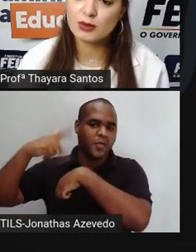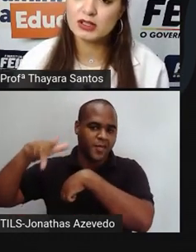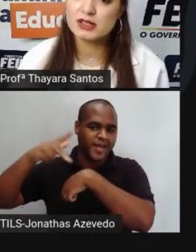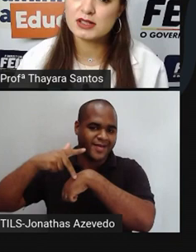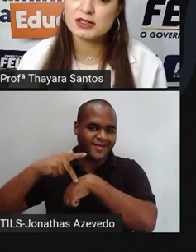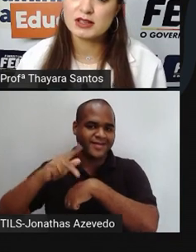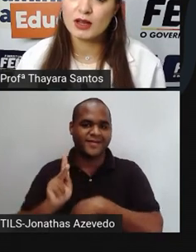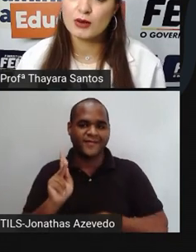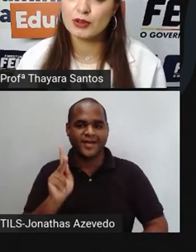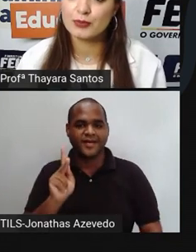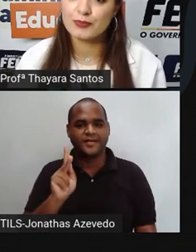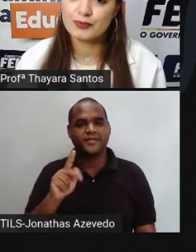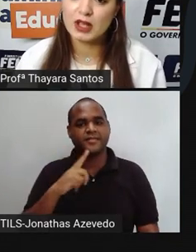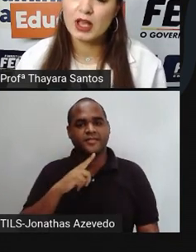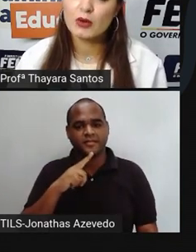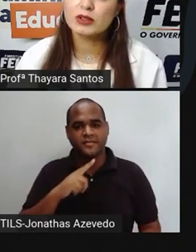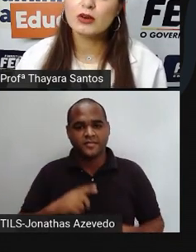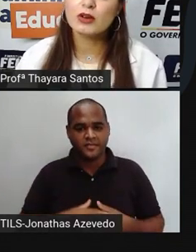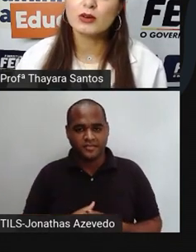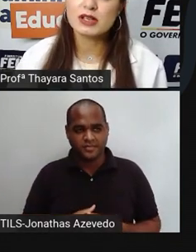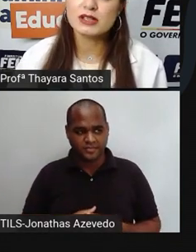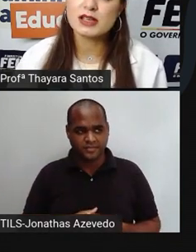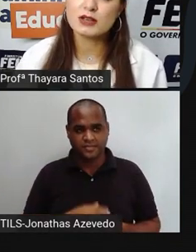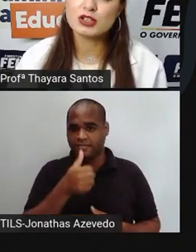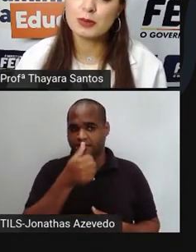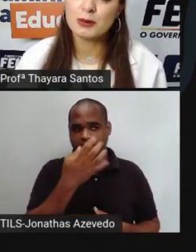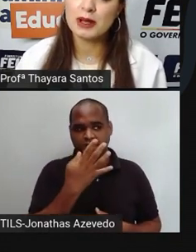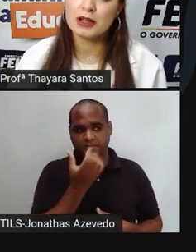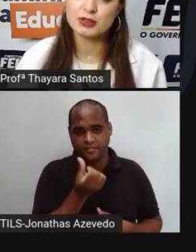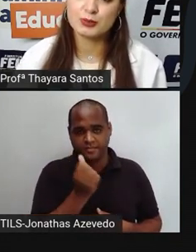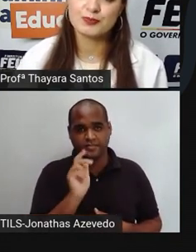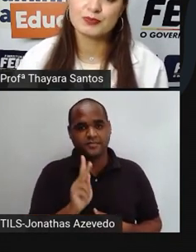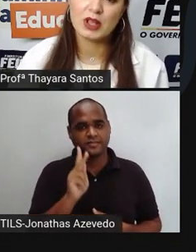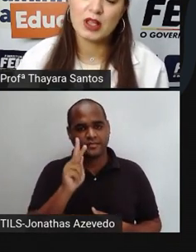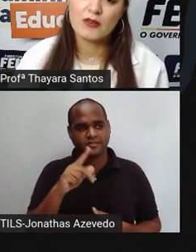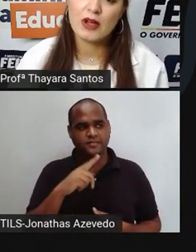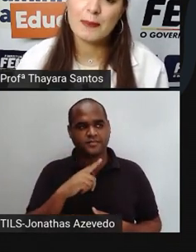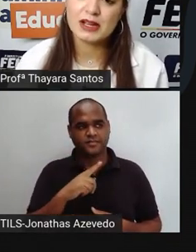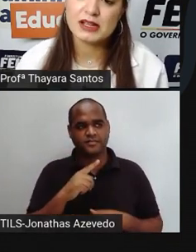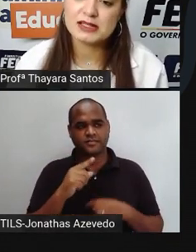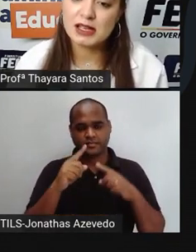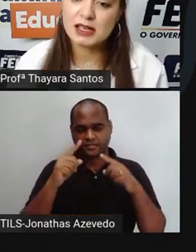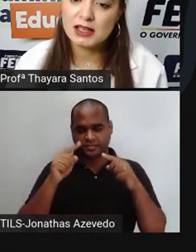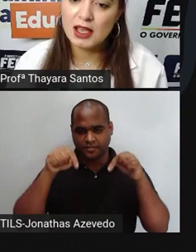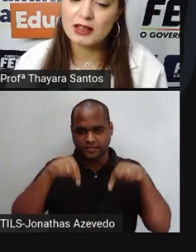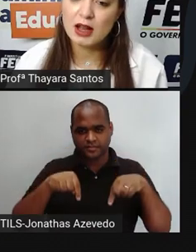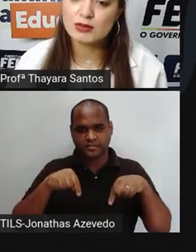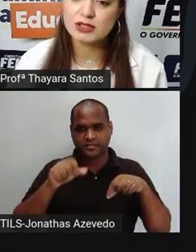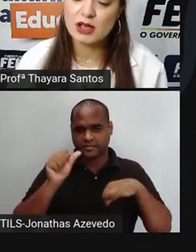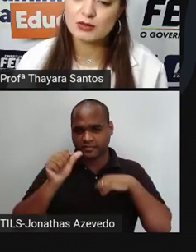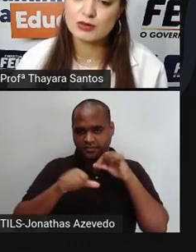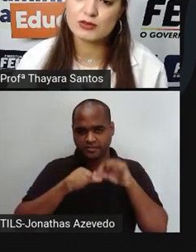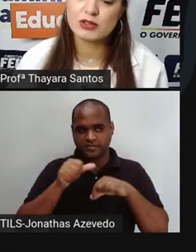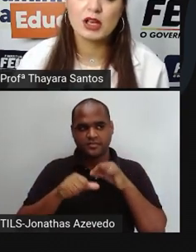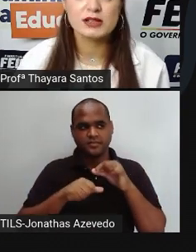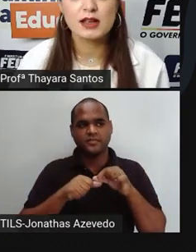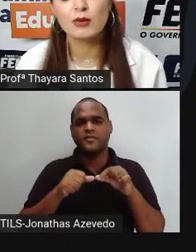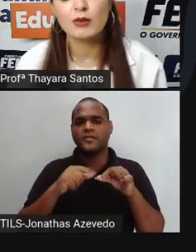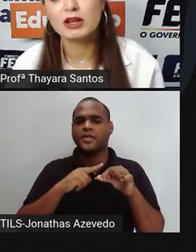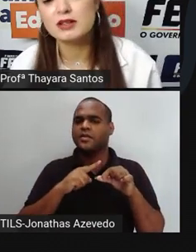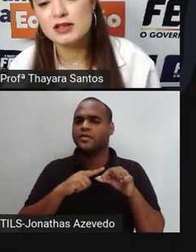146 Kelvin. Quando eu clico nessa setinha para baixo, vai aparecer em graus Celsius.